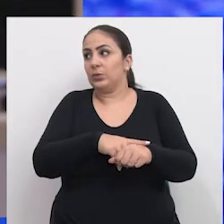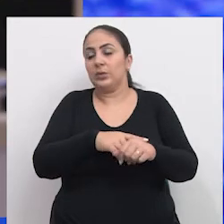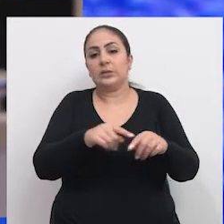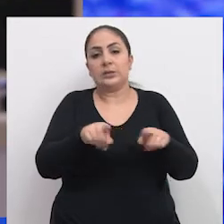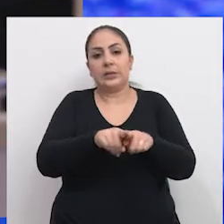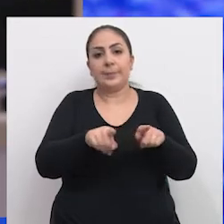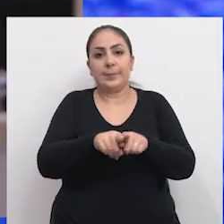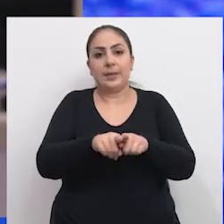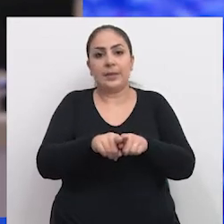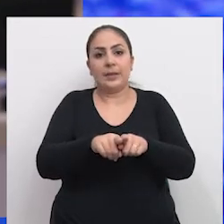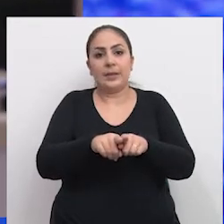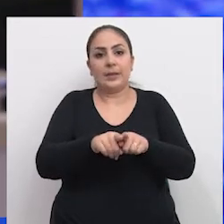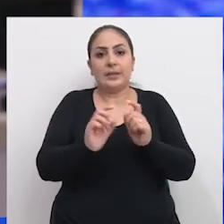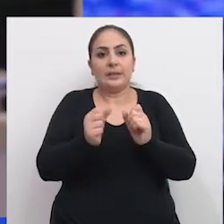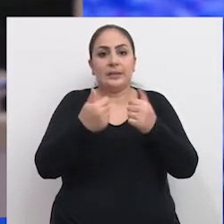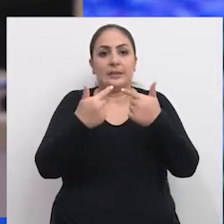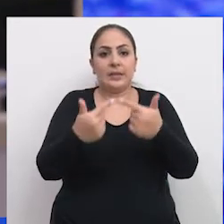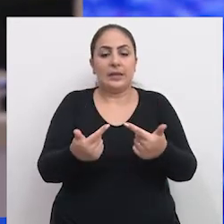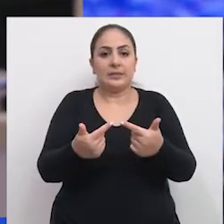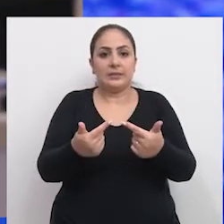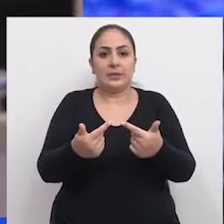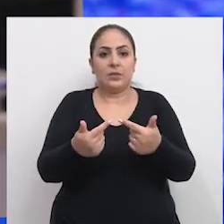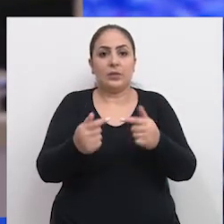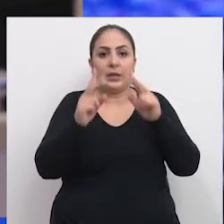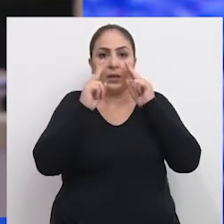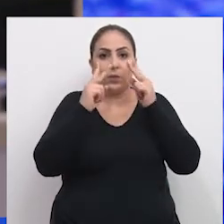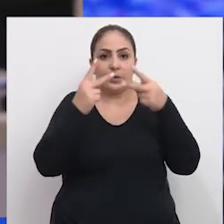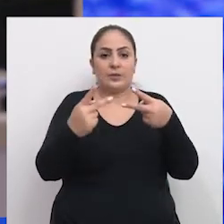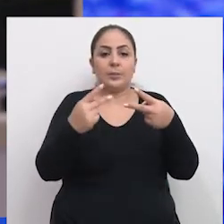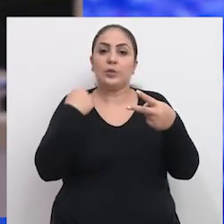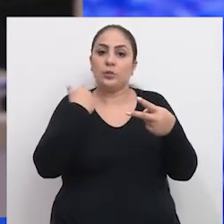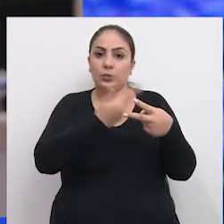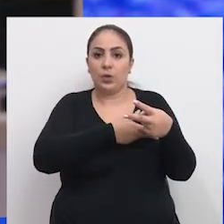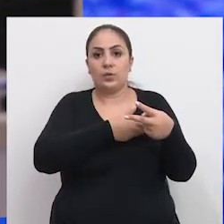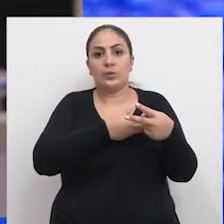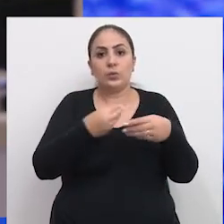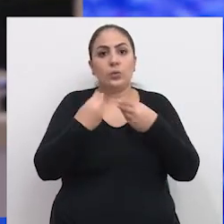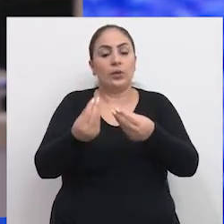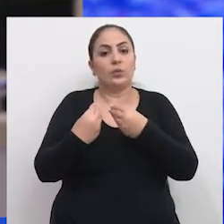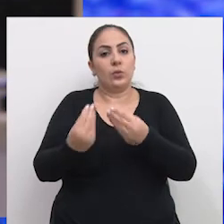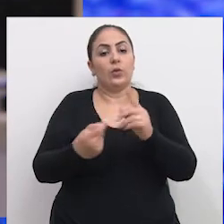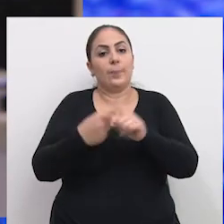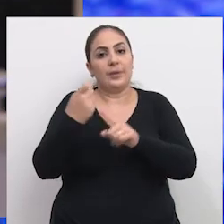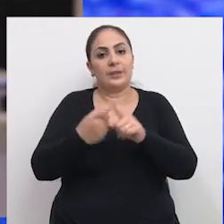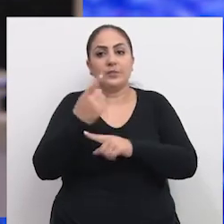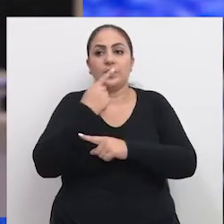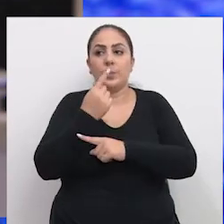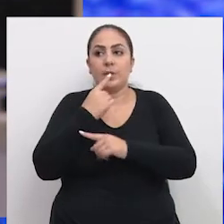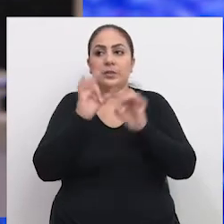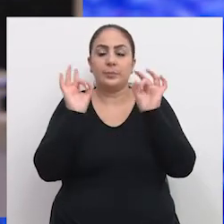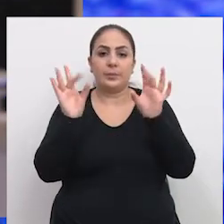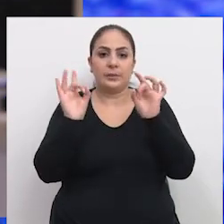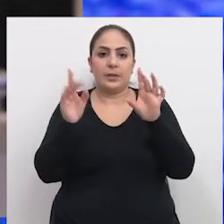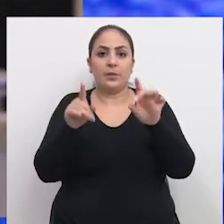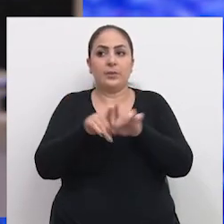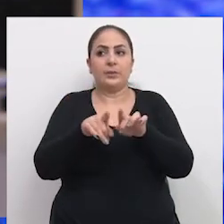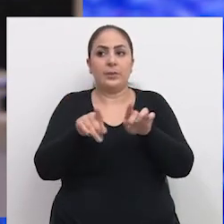atípico, inclusive até de ações e de reconhecimento aos nossos doadores, neste mês em vermelho, em especial.